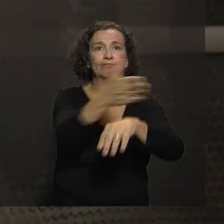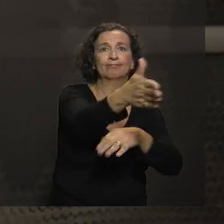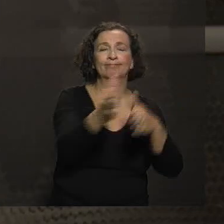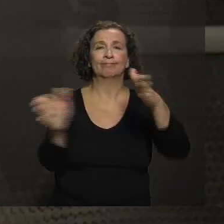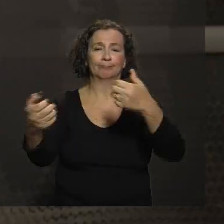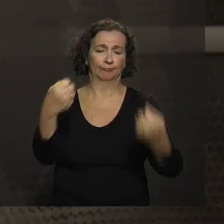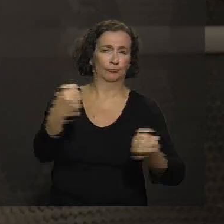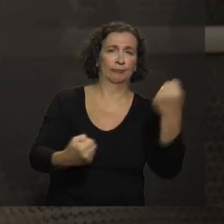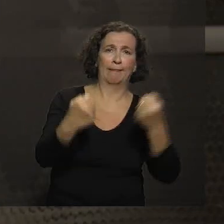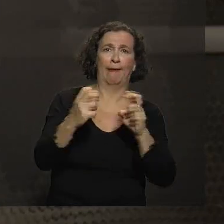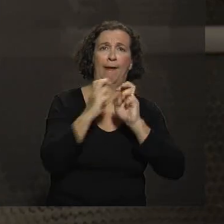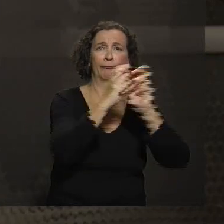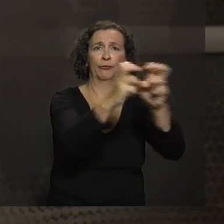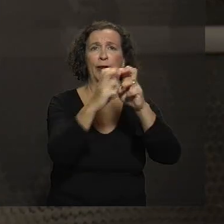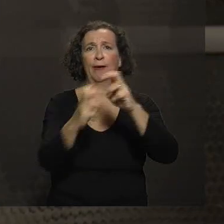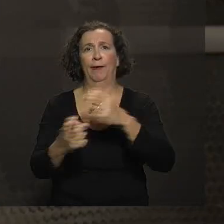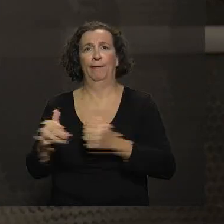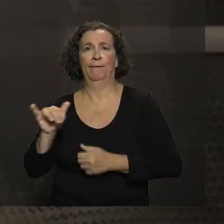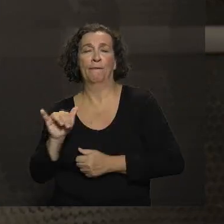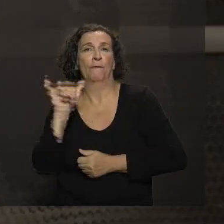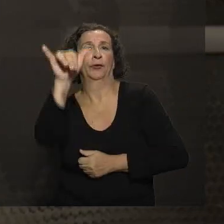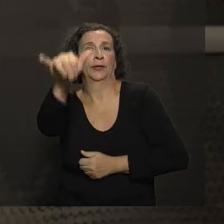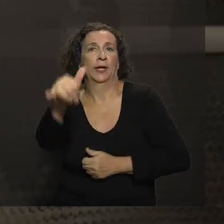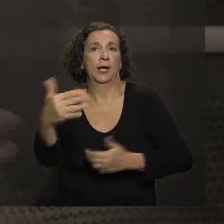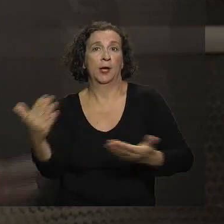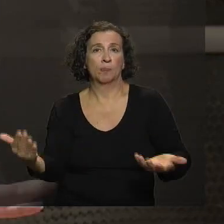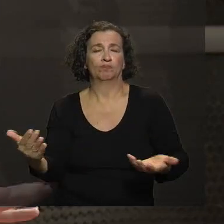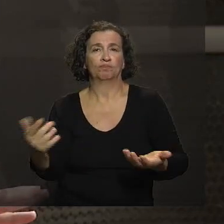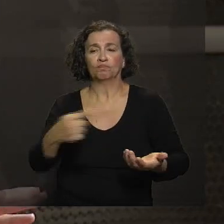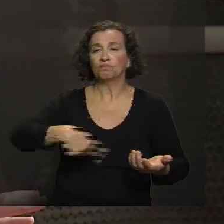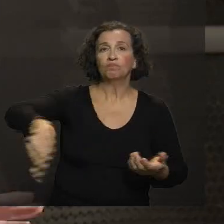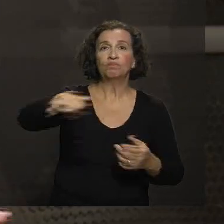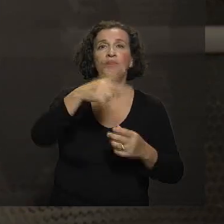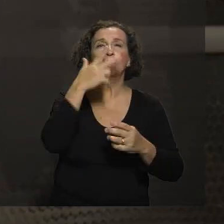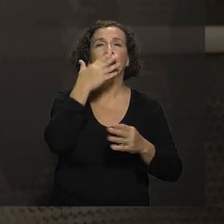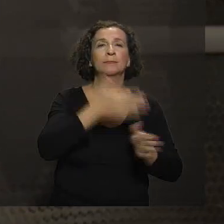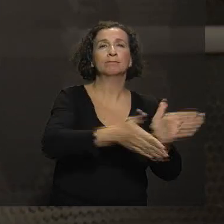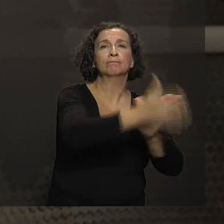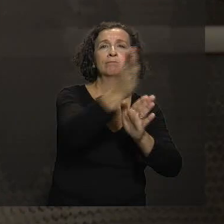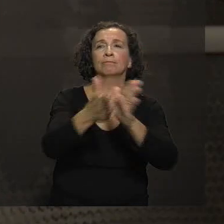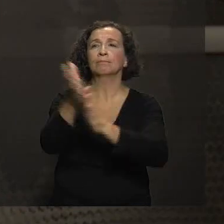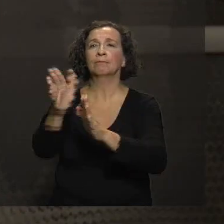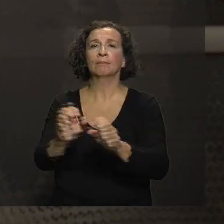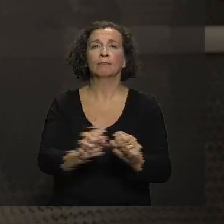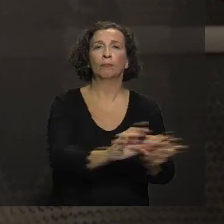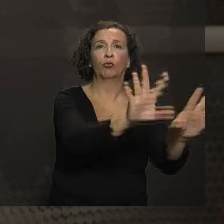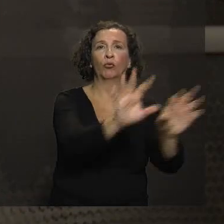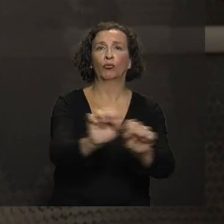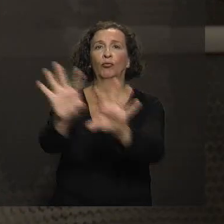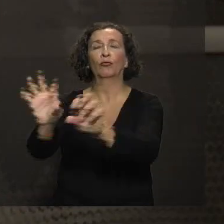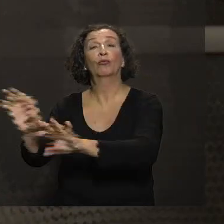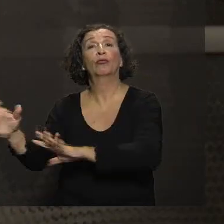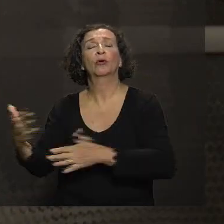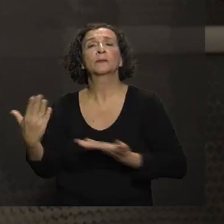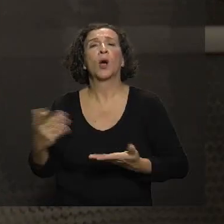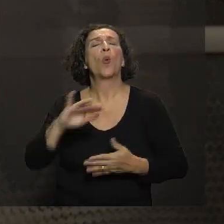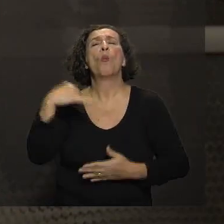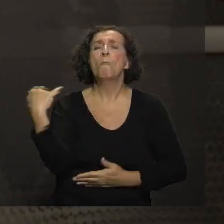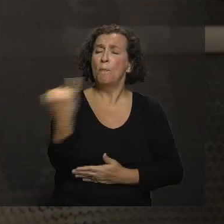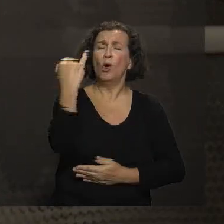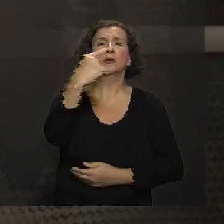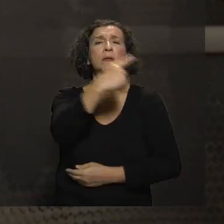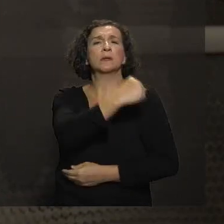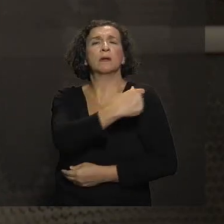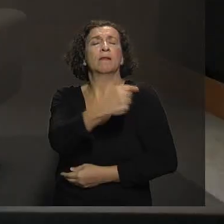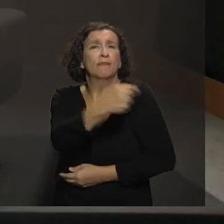de carro, de trem, de avião, e você vai espalhando a doença. Qual é a importância, por exemplo, da vacinação